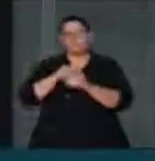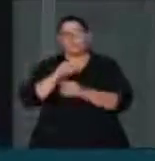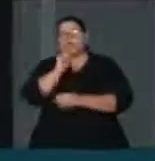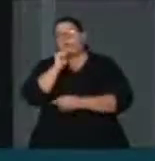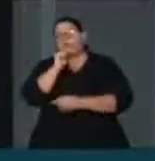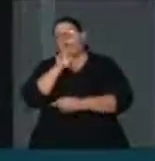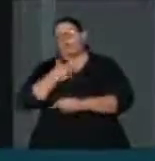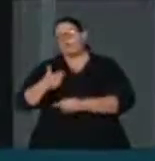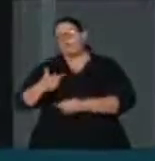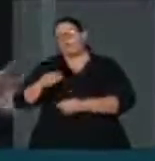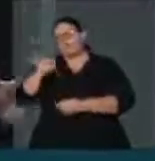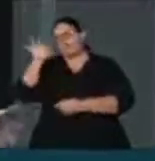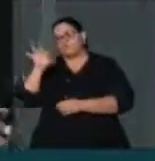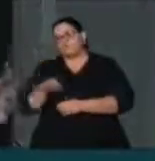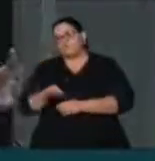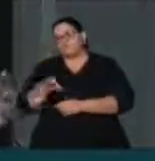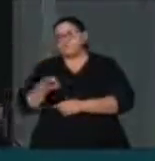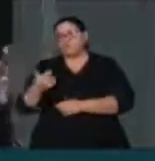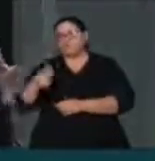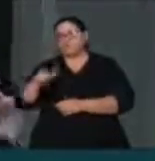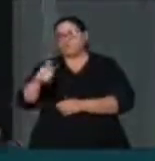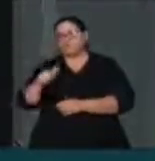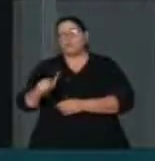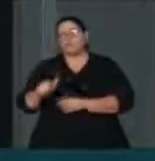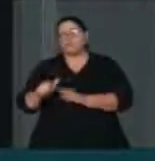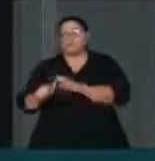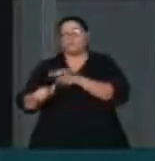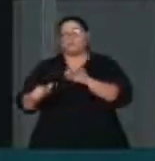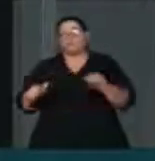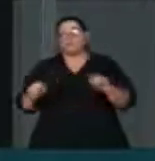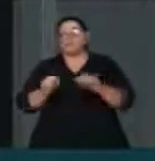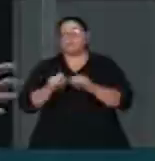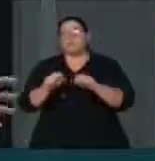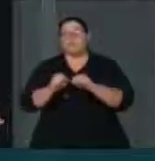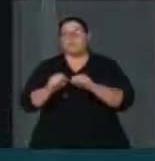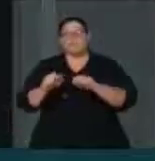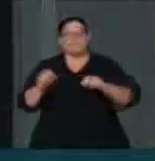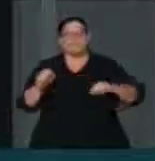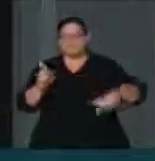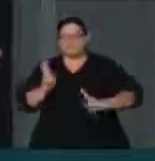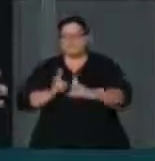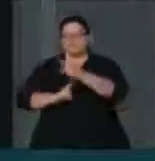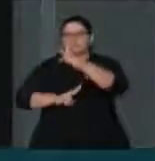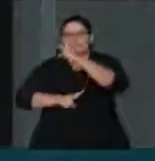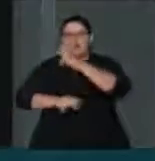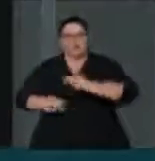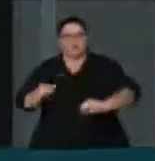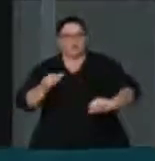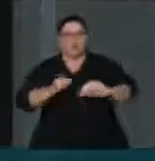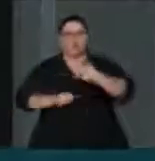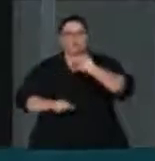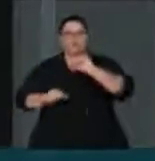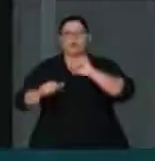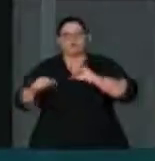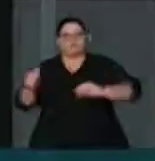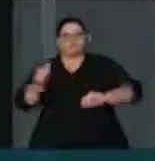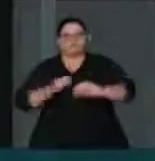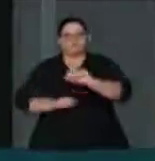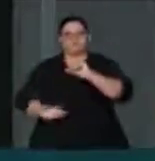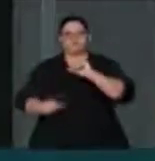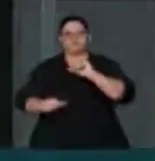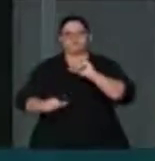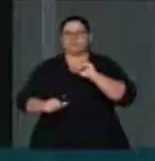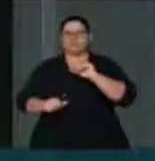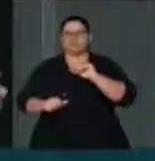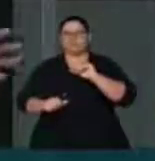vai alimentar o ciclo hidrológico. E não existe a história de que a água vai acabar. A água é sempre a